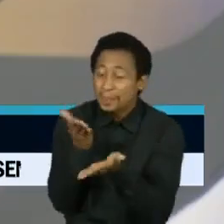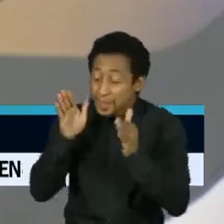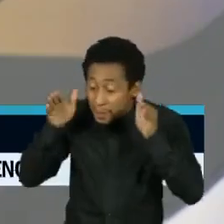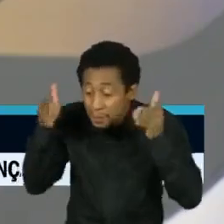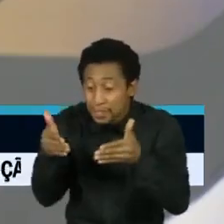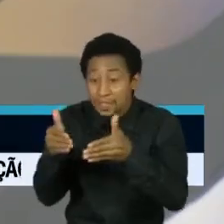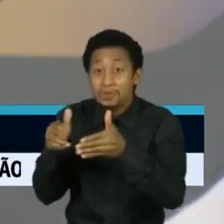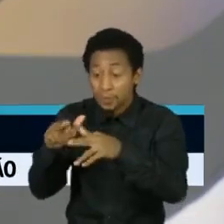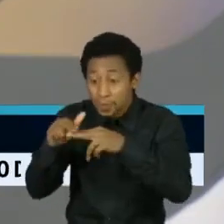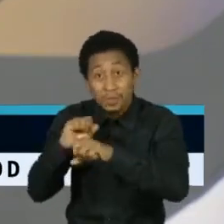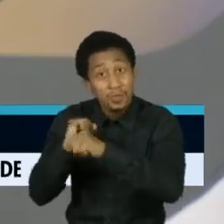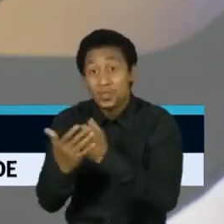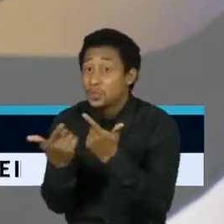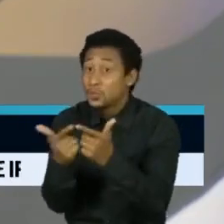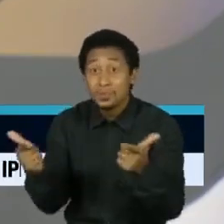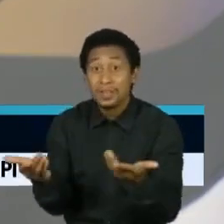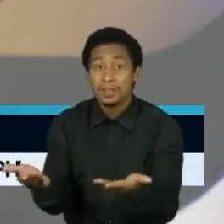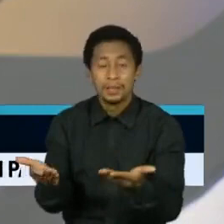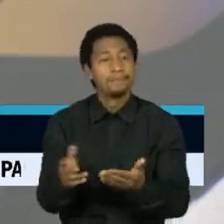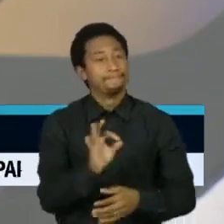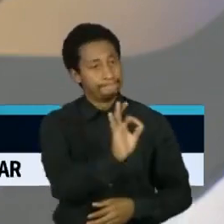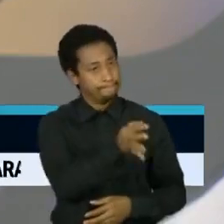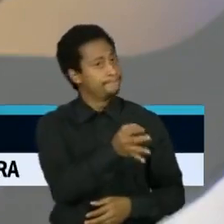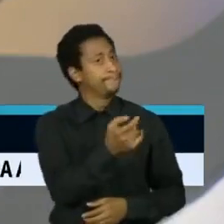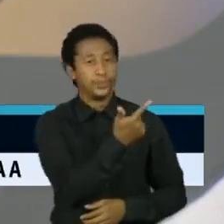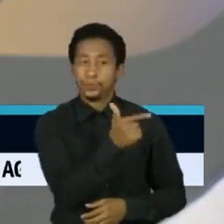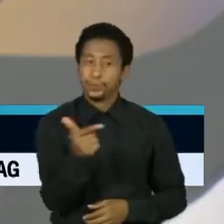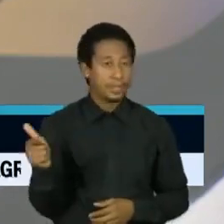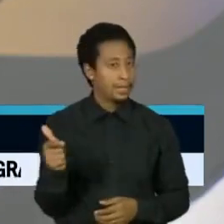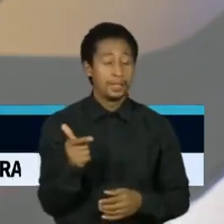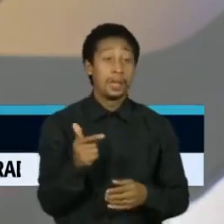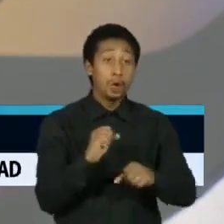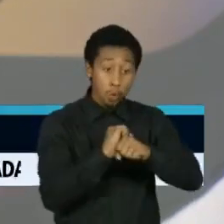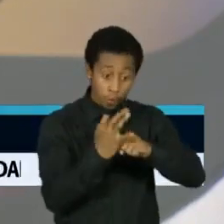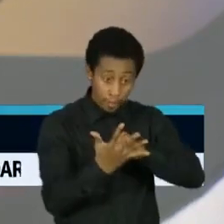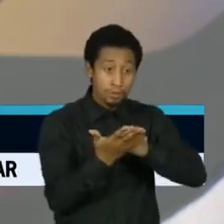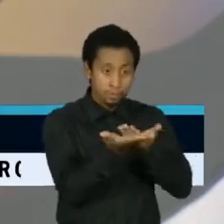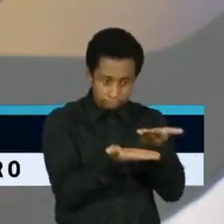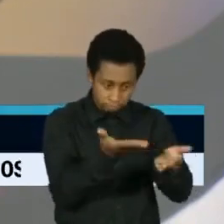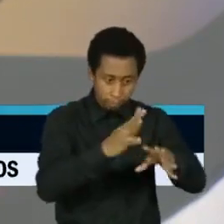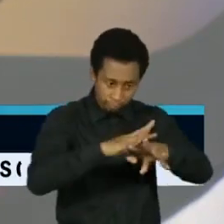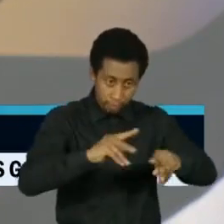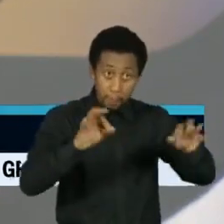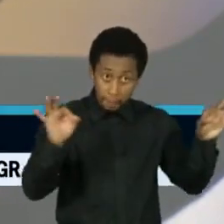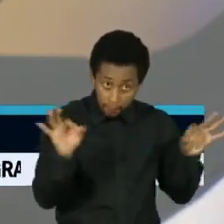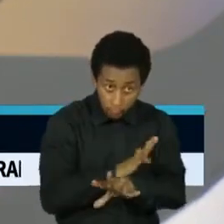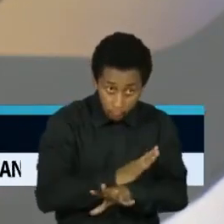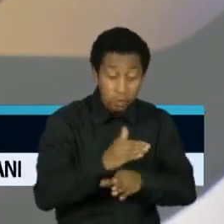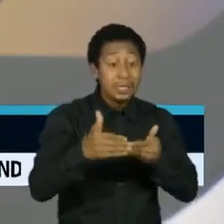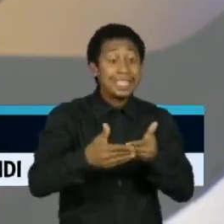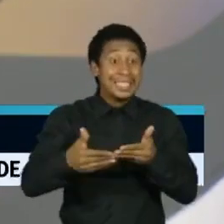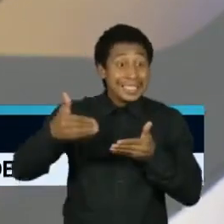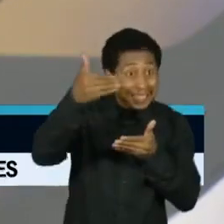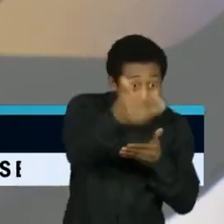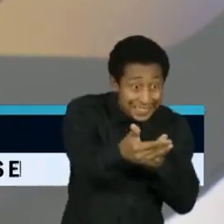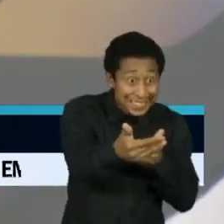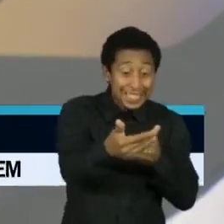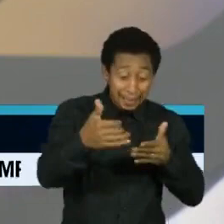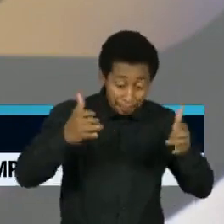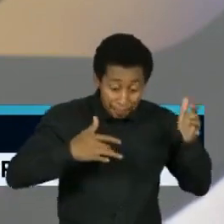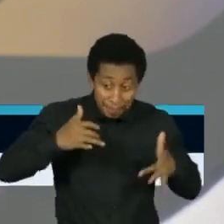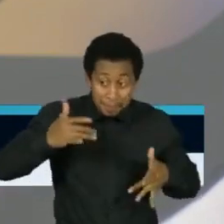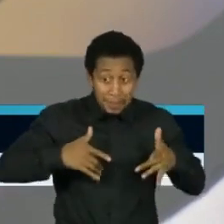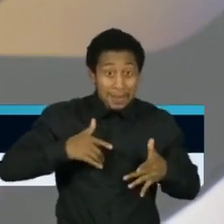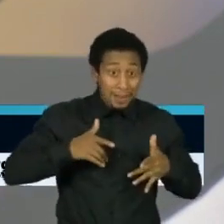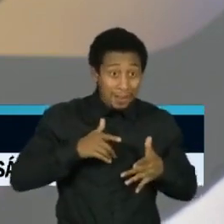específico para a Covid longa. Nós não só estamos tratando sintomas, como estamos aprendendo a tratar os sintomas. Como é que